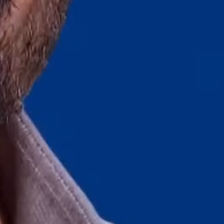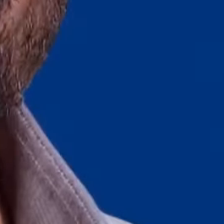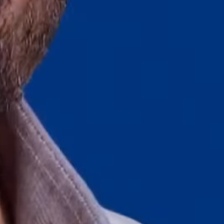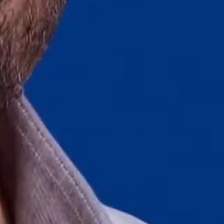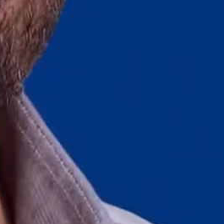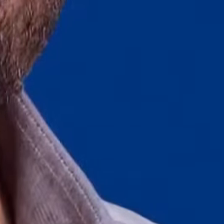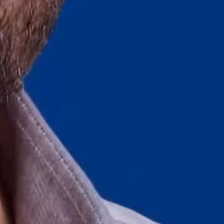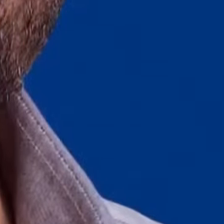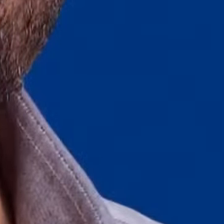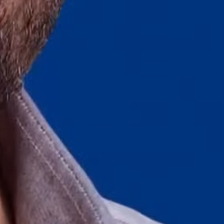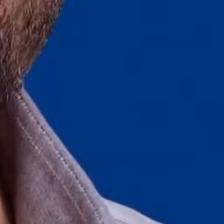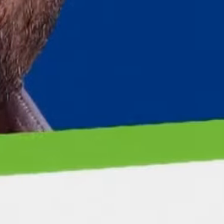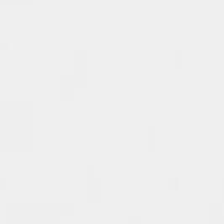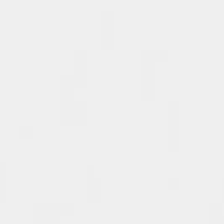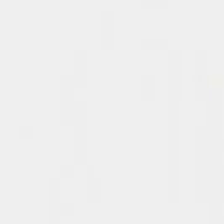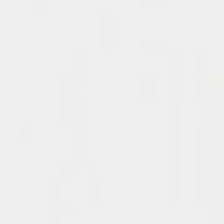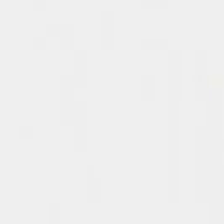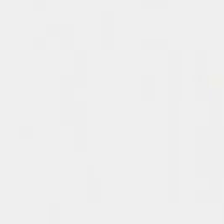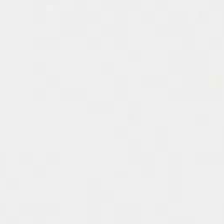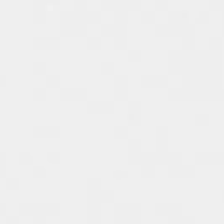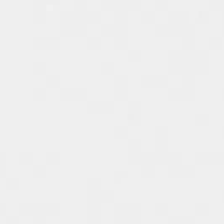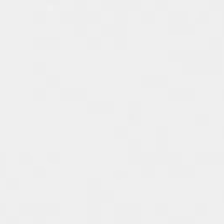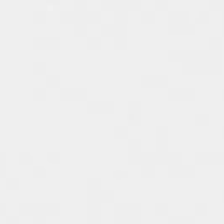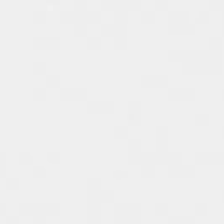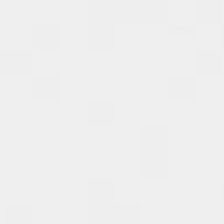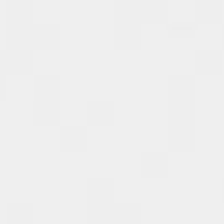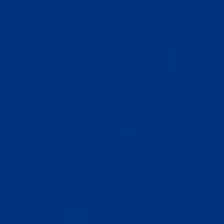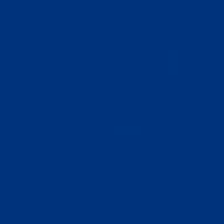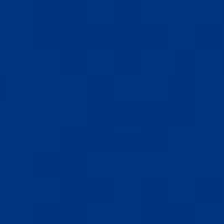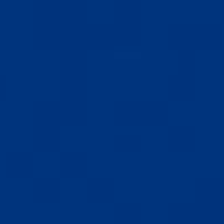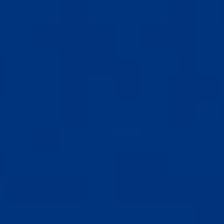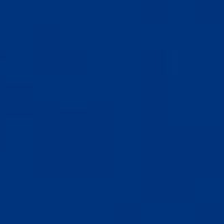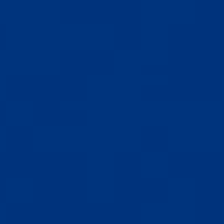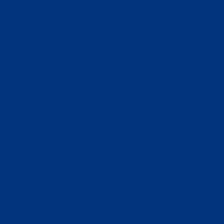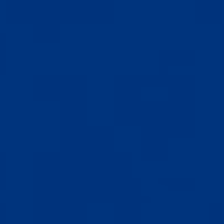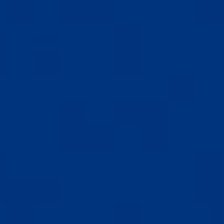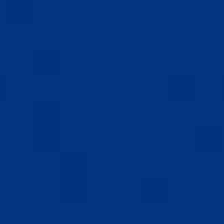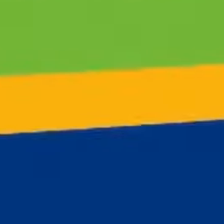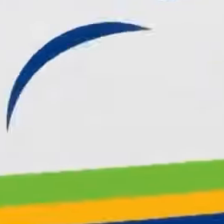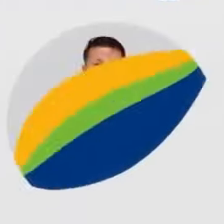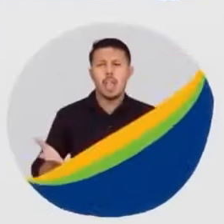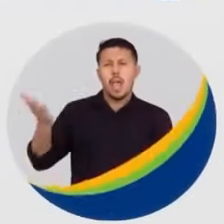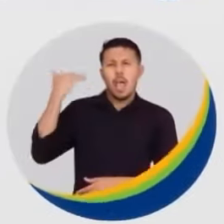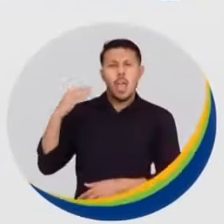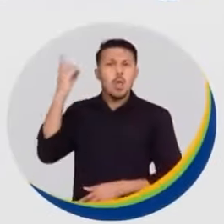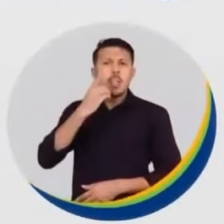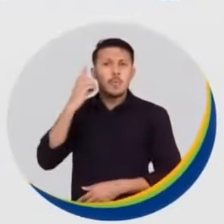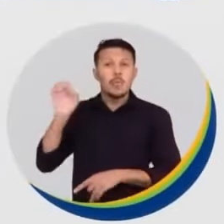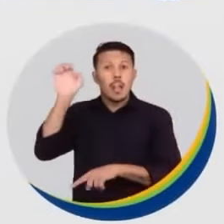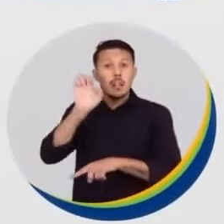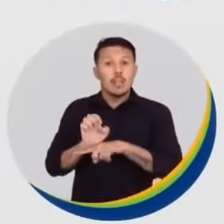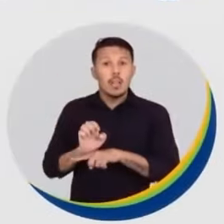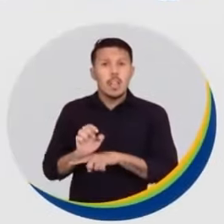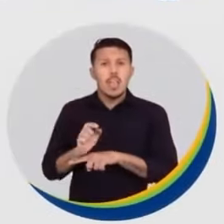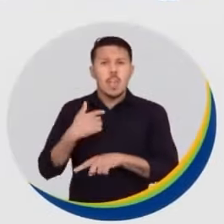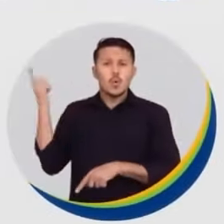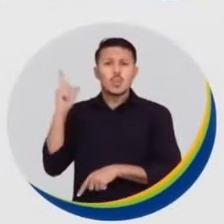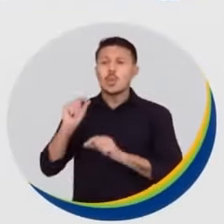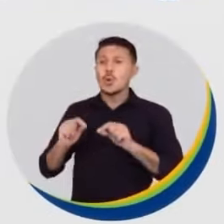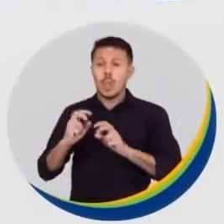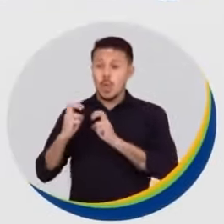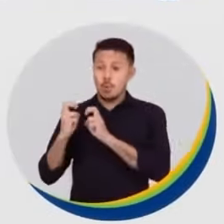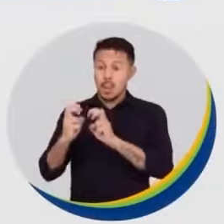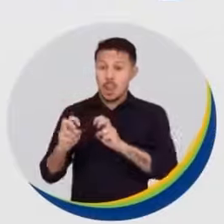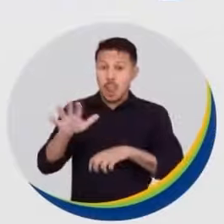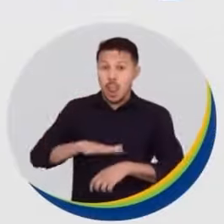com Ricardo Nunes, 15. Vote PSD 55. PSD 55. Quando deputado estadual, consegui trazer o